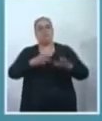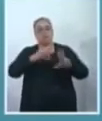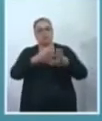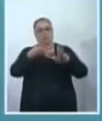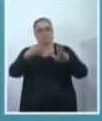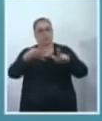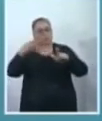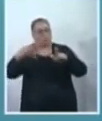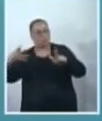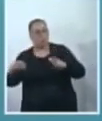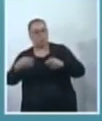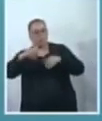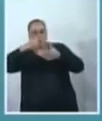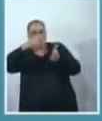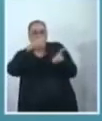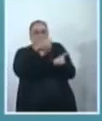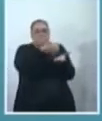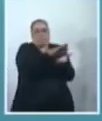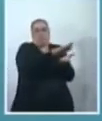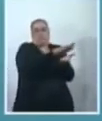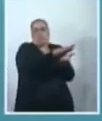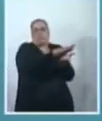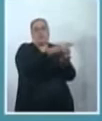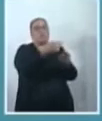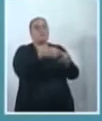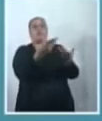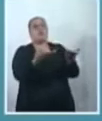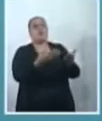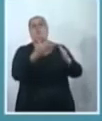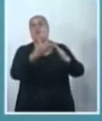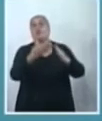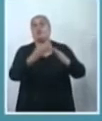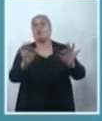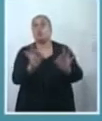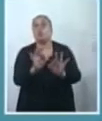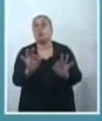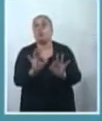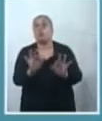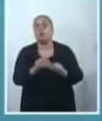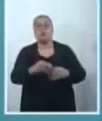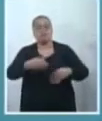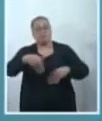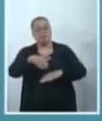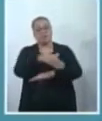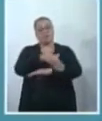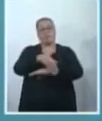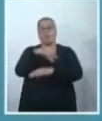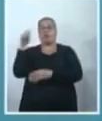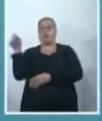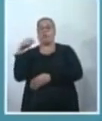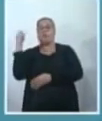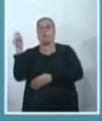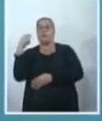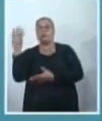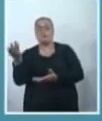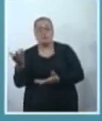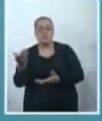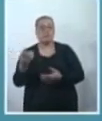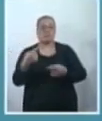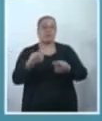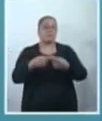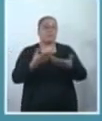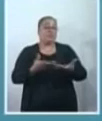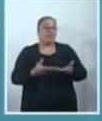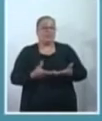casa, e ela fica sem ter onde morar, e muitas vezes, né, acaba indo para a prostituição, para o subemprego, para